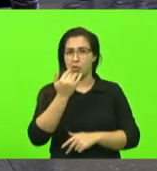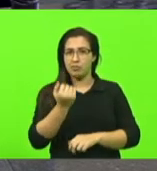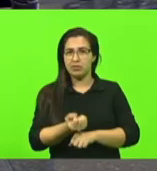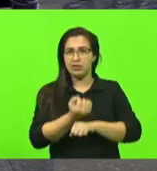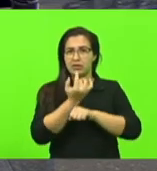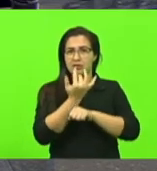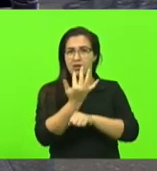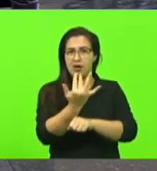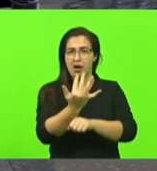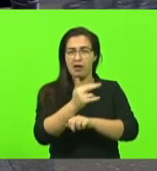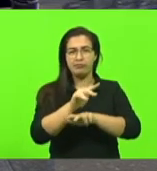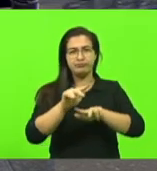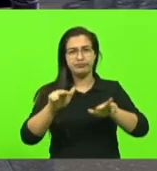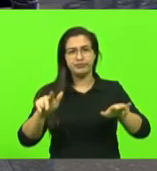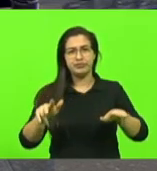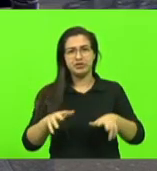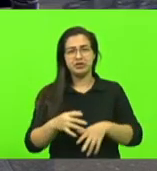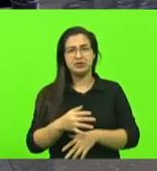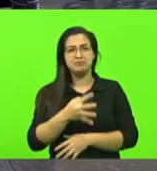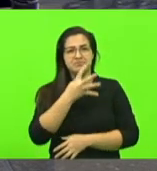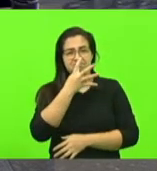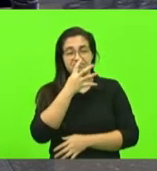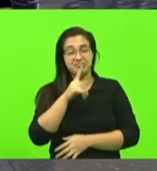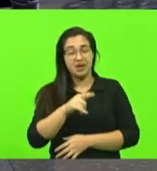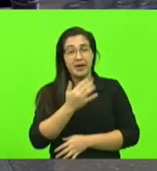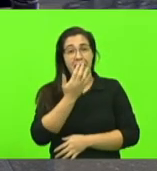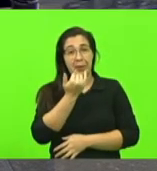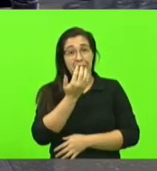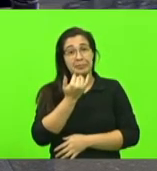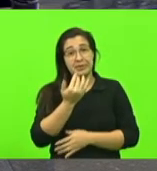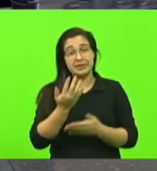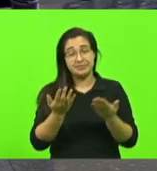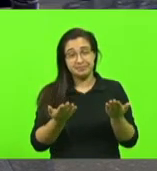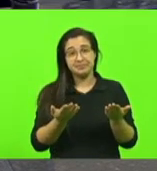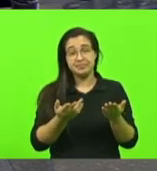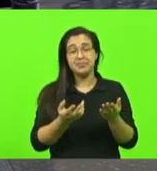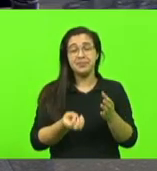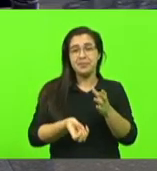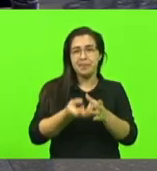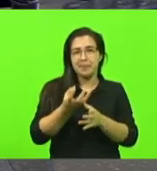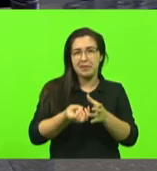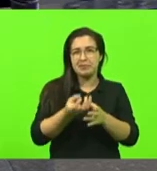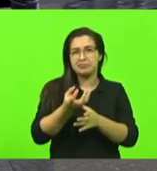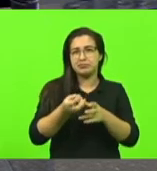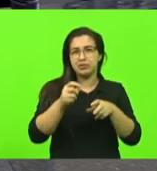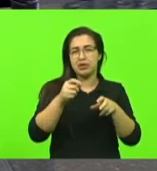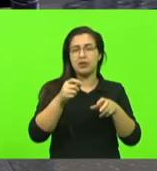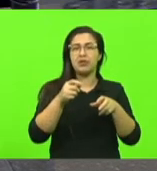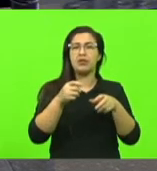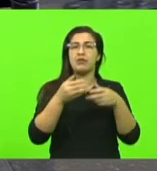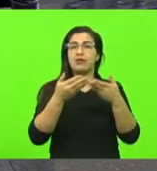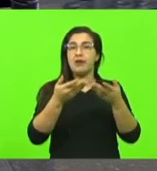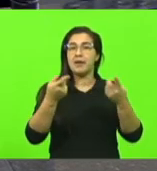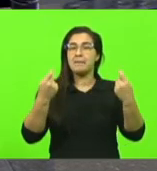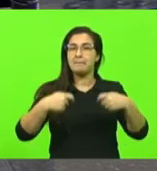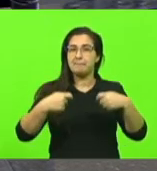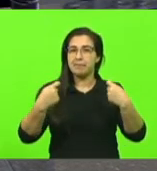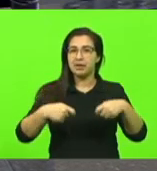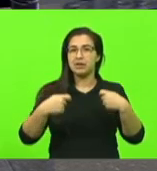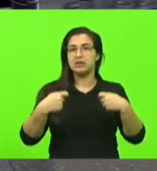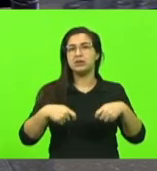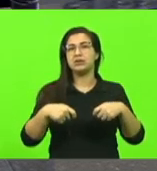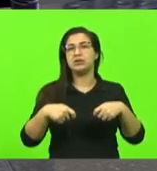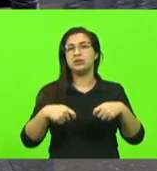vida da nossa vida que é o alimento esse produtor como eu disse antes ele tem que enfrentar as pragas